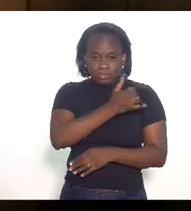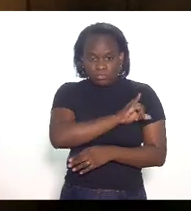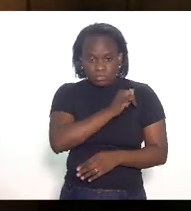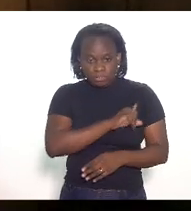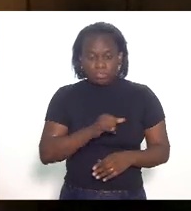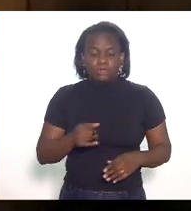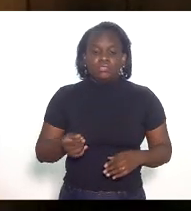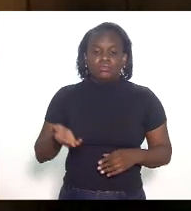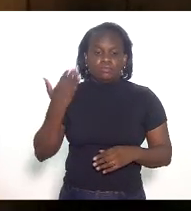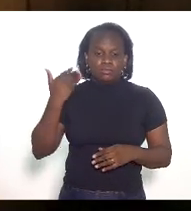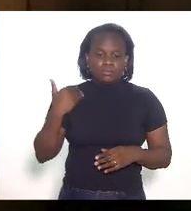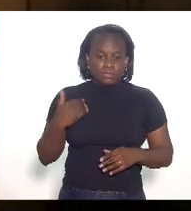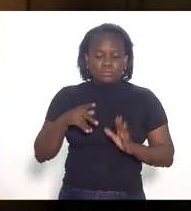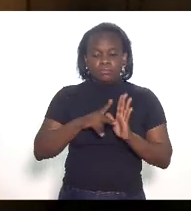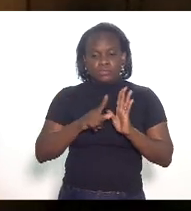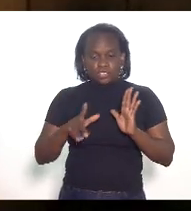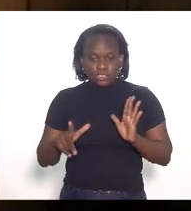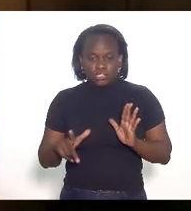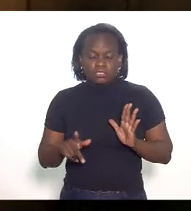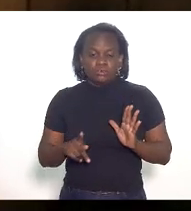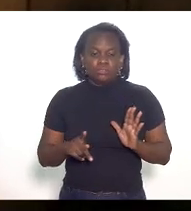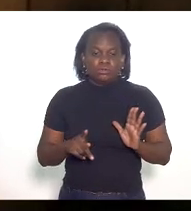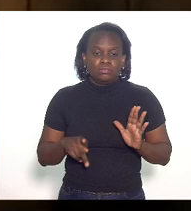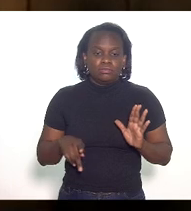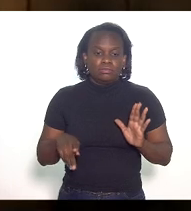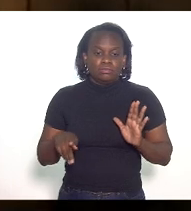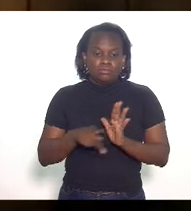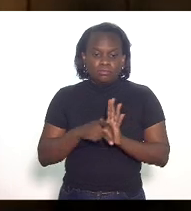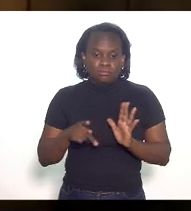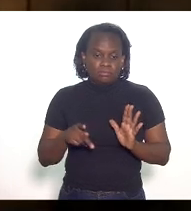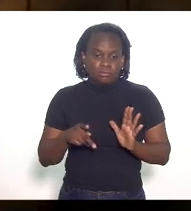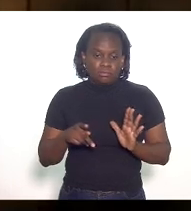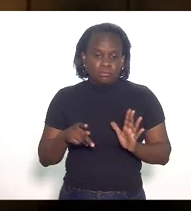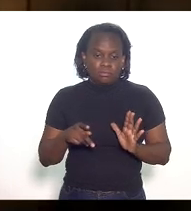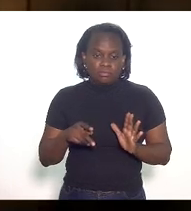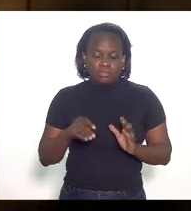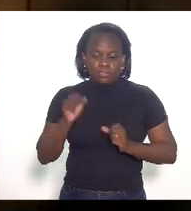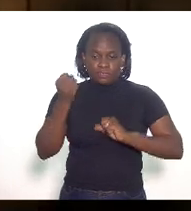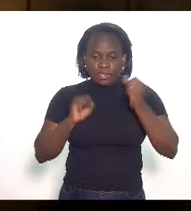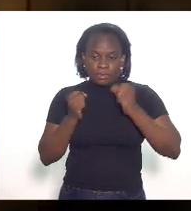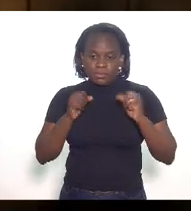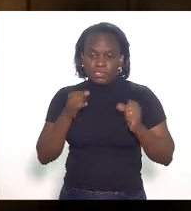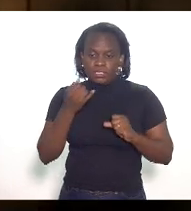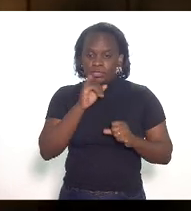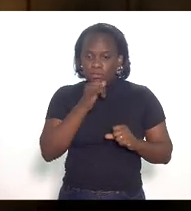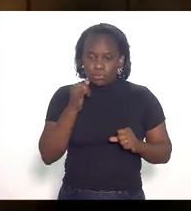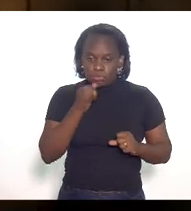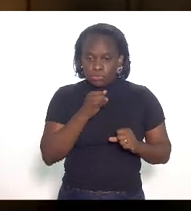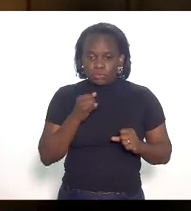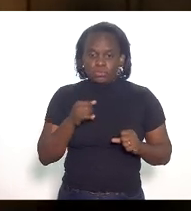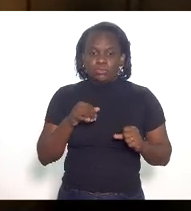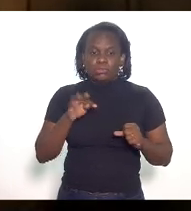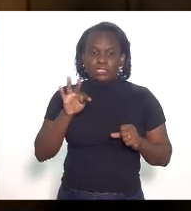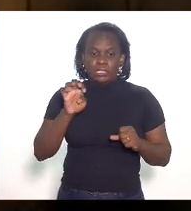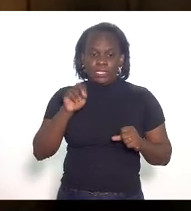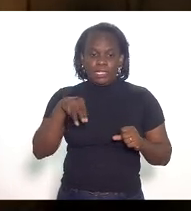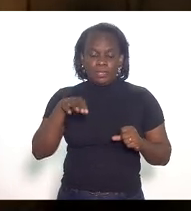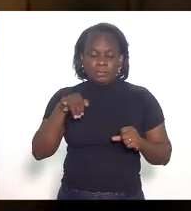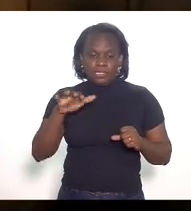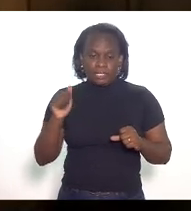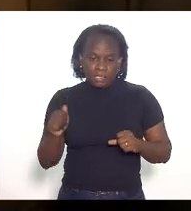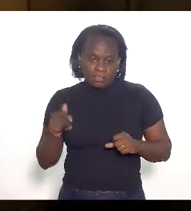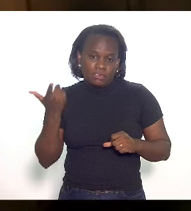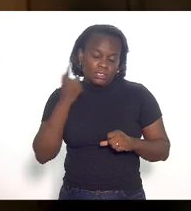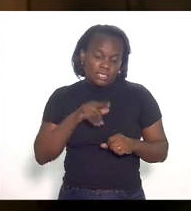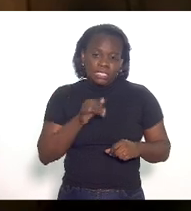nos antigos projetos de usinas térmicas a gente consegue estimar por exemplo o impacto